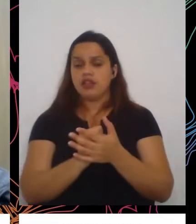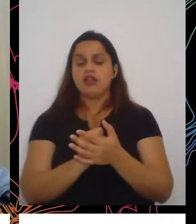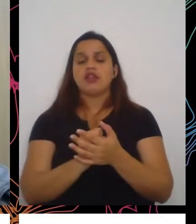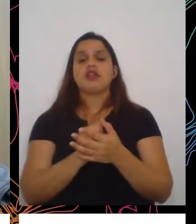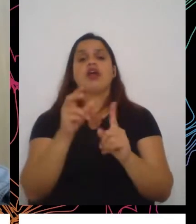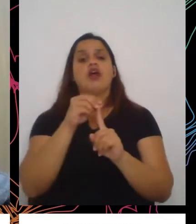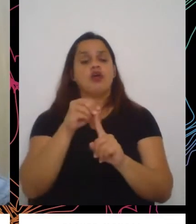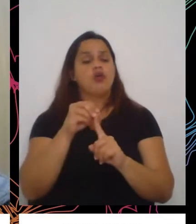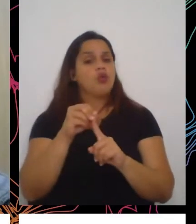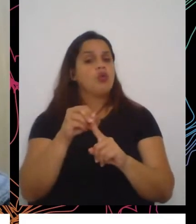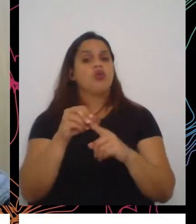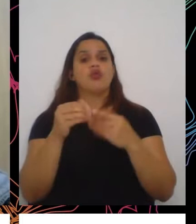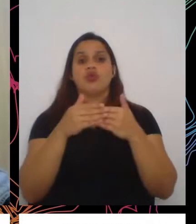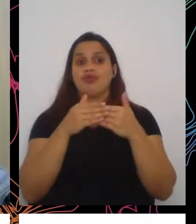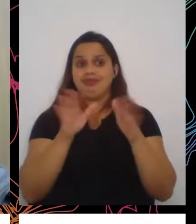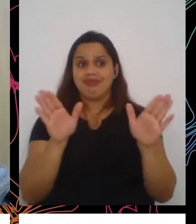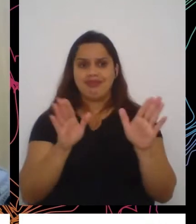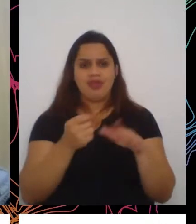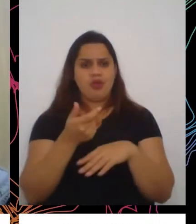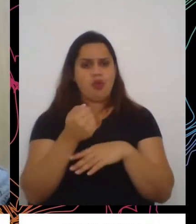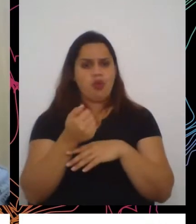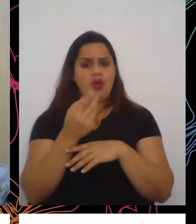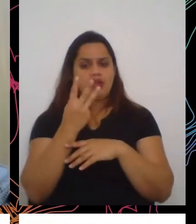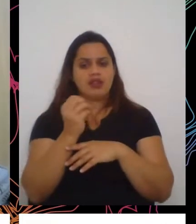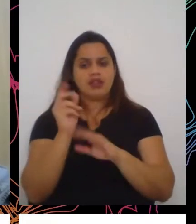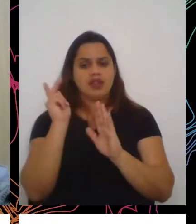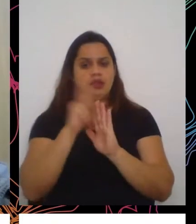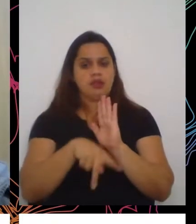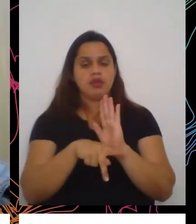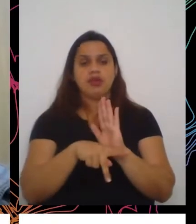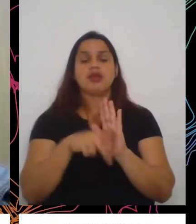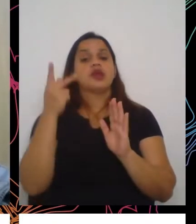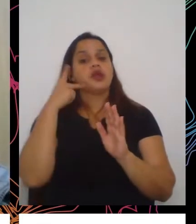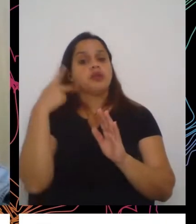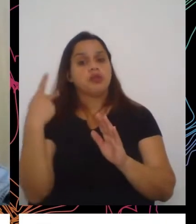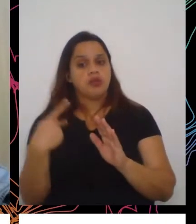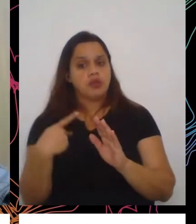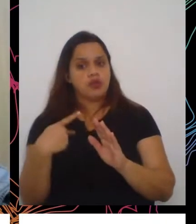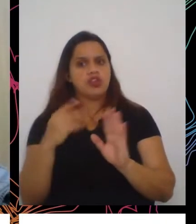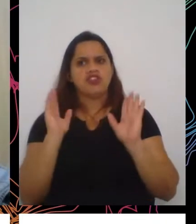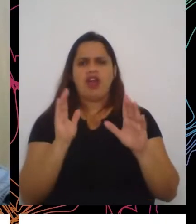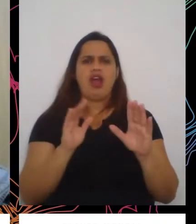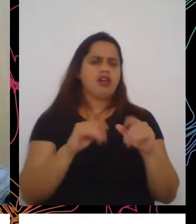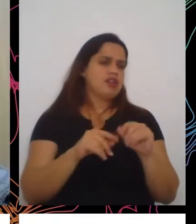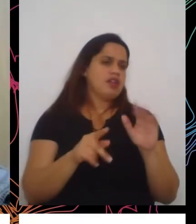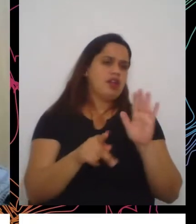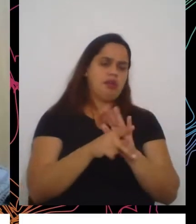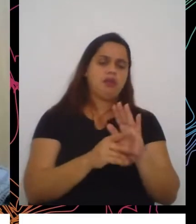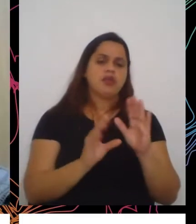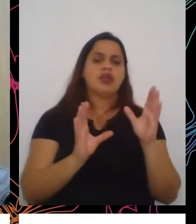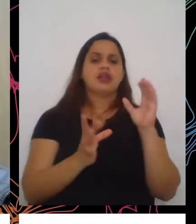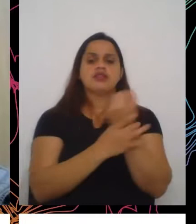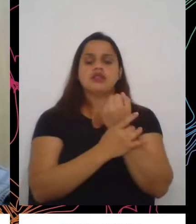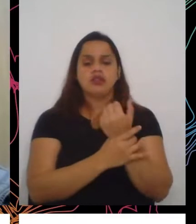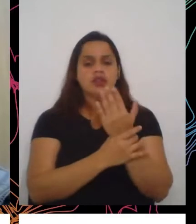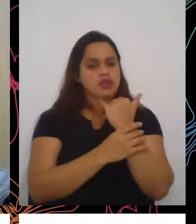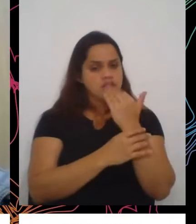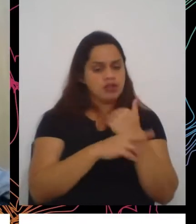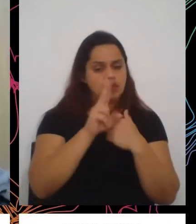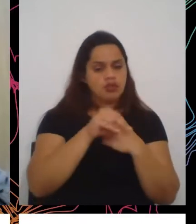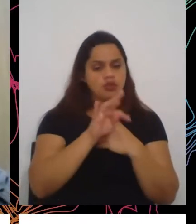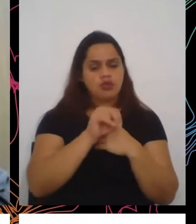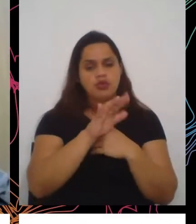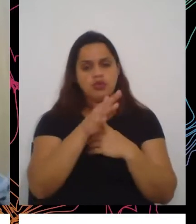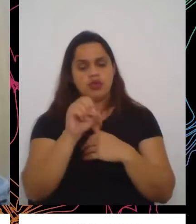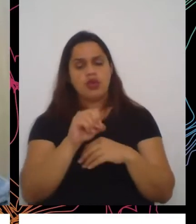para quase 30 programas e políticas, desde a segurança alimentar e nutricional até a política de renda, né,